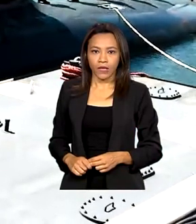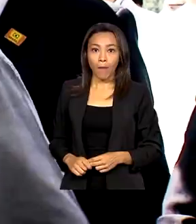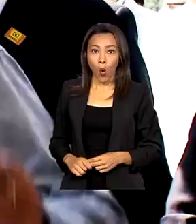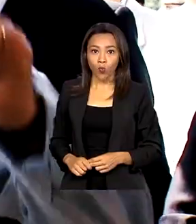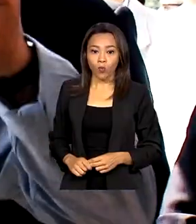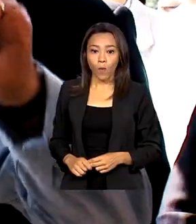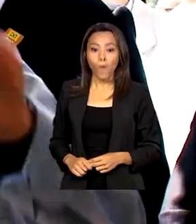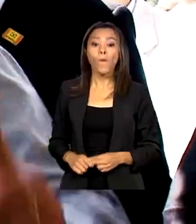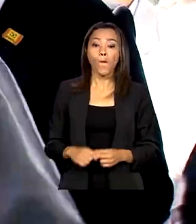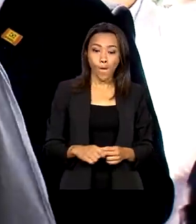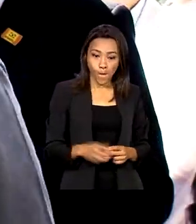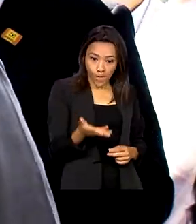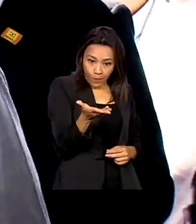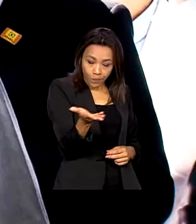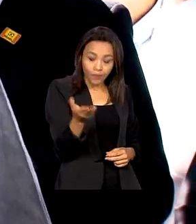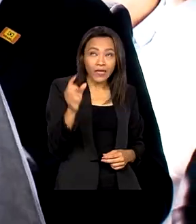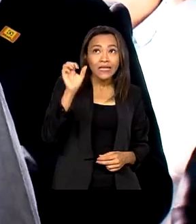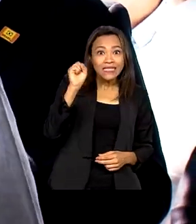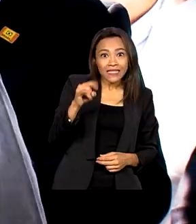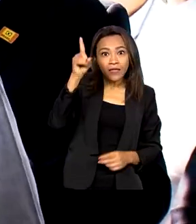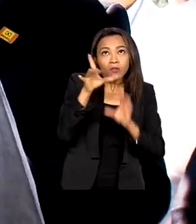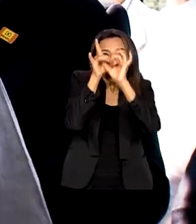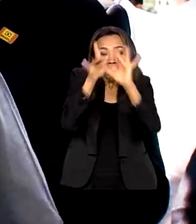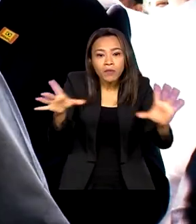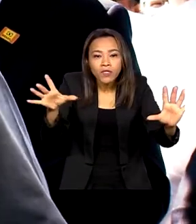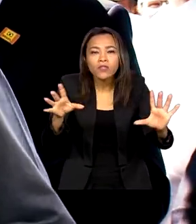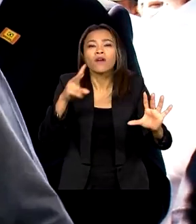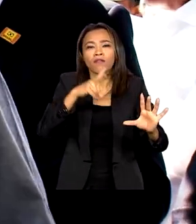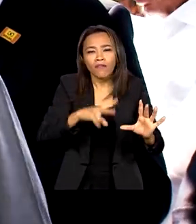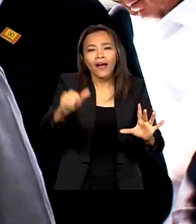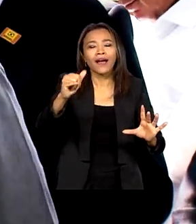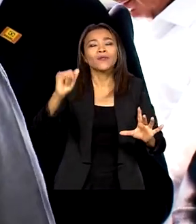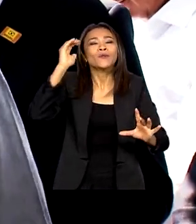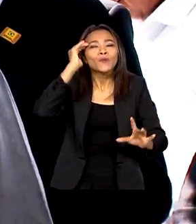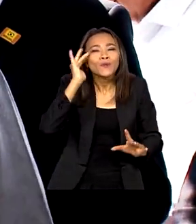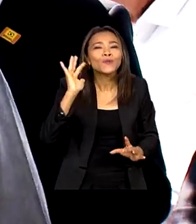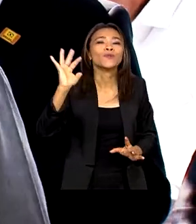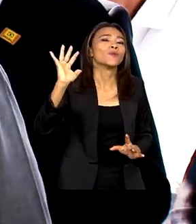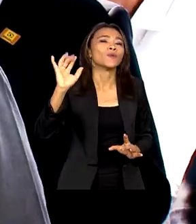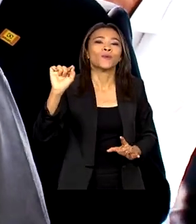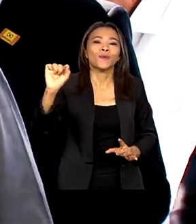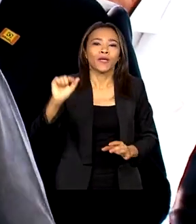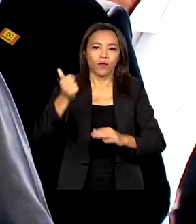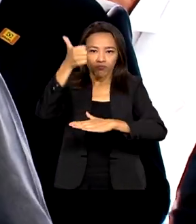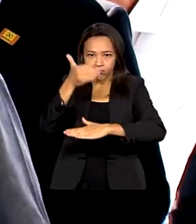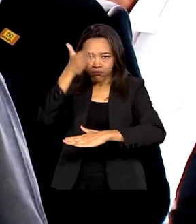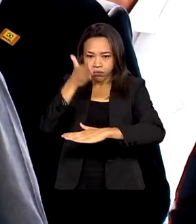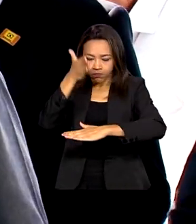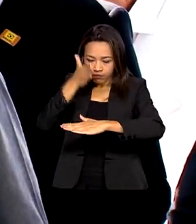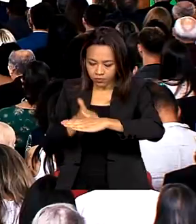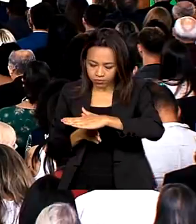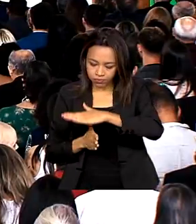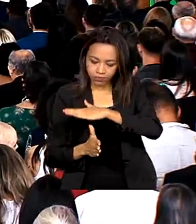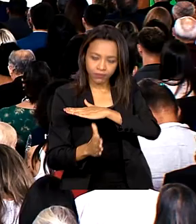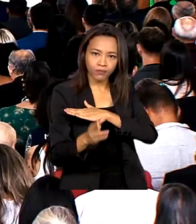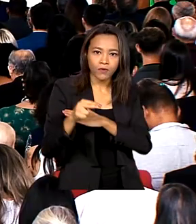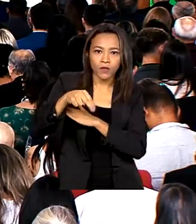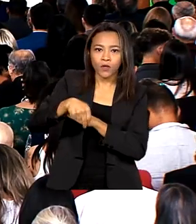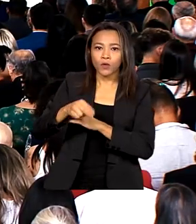Daqui, se Deus quiser, sairá o nosso tão sonhado submarino de proporção nuclear.